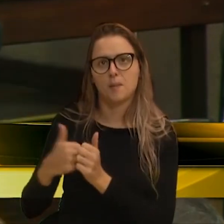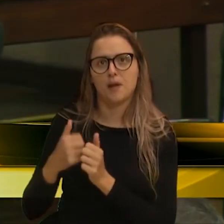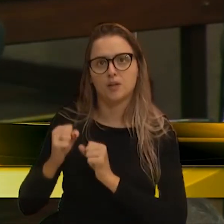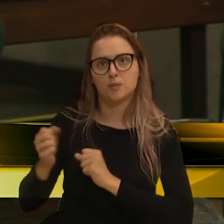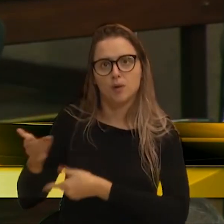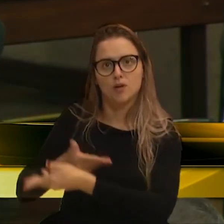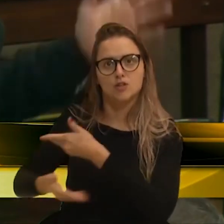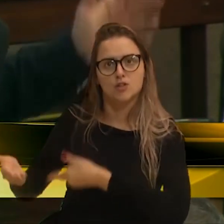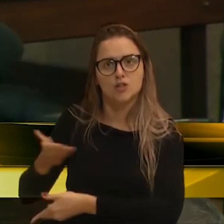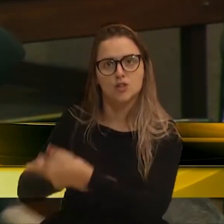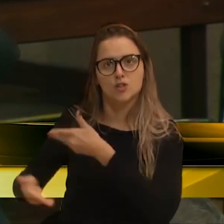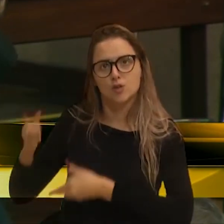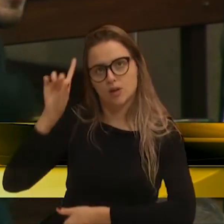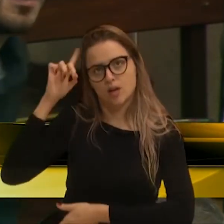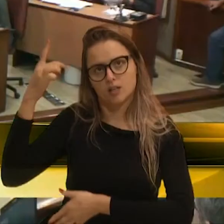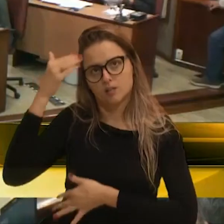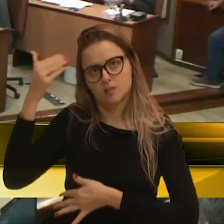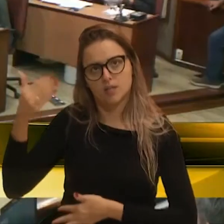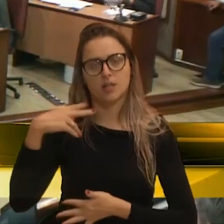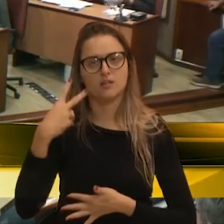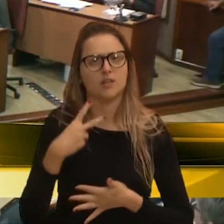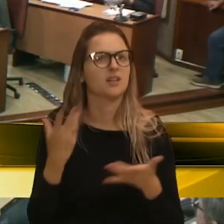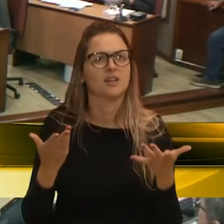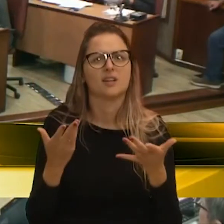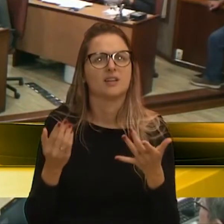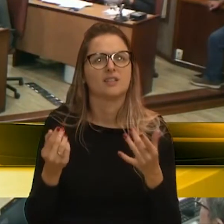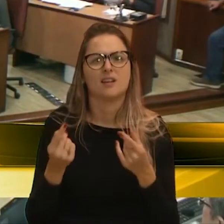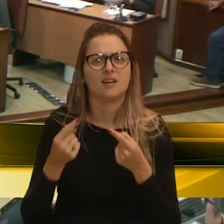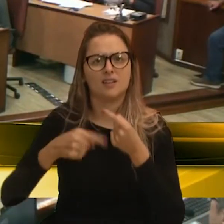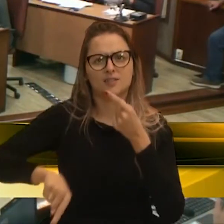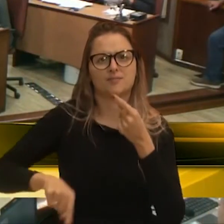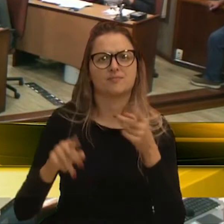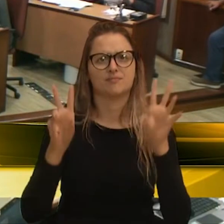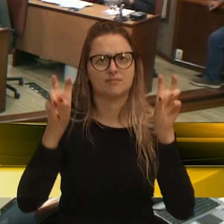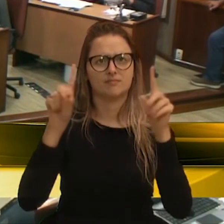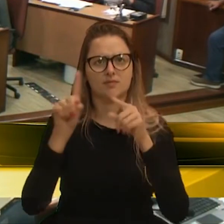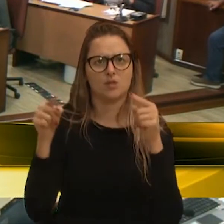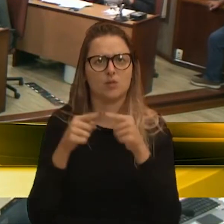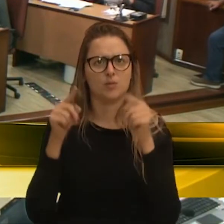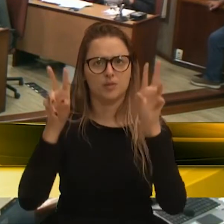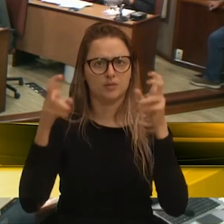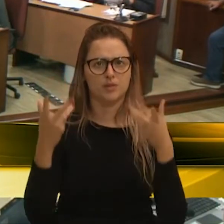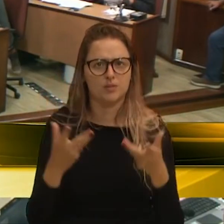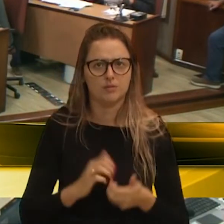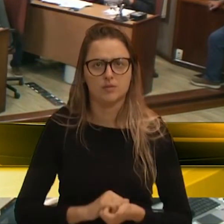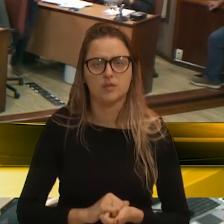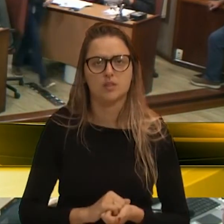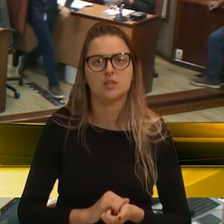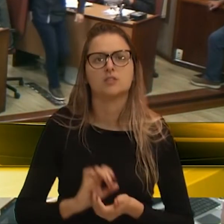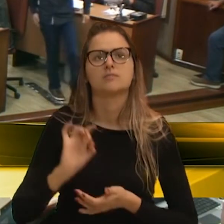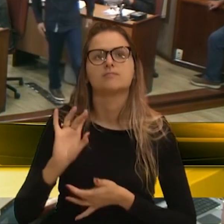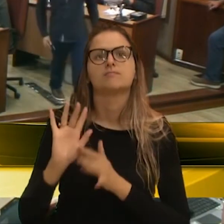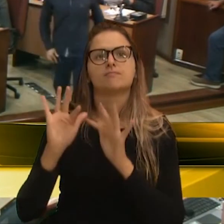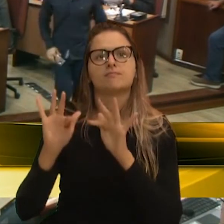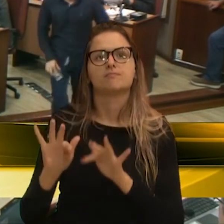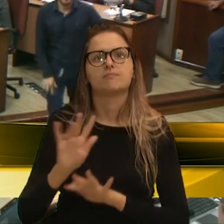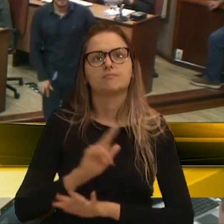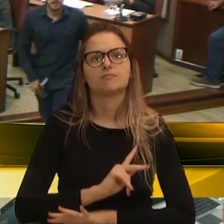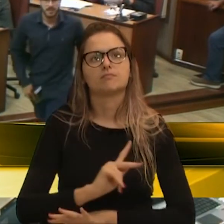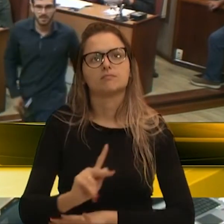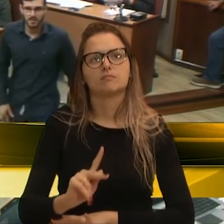trocar muitas ideias. Obrigado, vereador Rafael. Nós estamos fugindo de novo do assunto. Então, obrigado. Então, e só para concluir, senhor presidente,